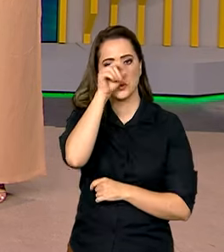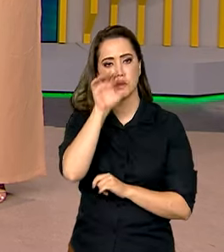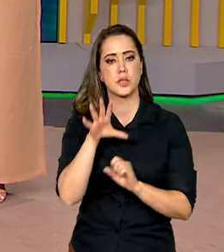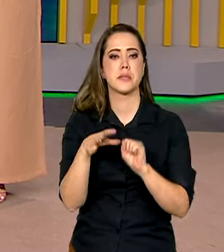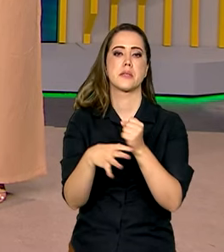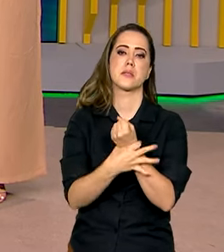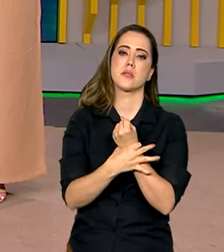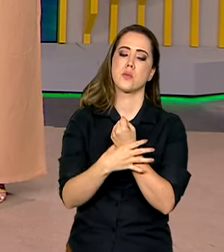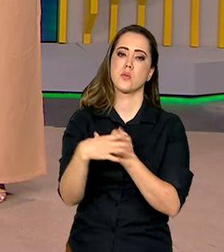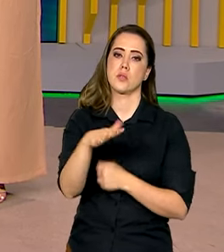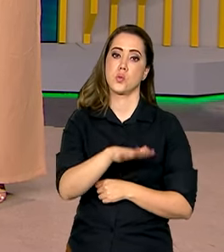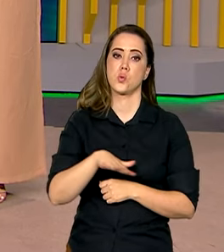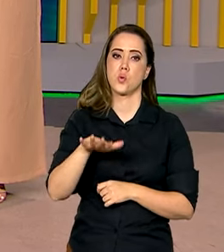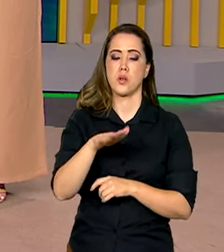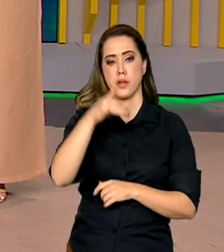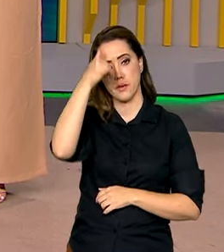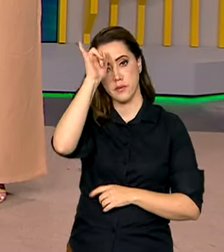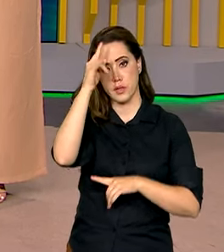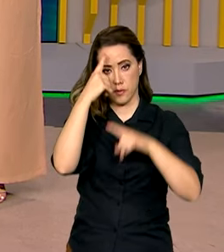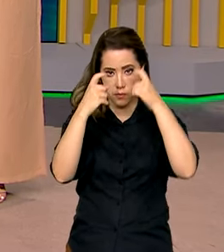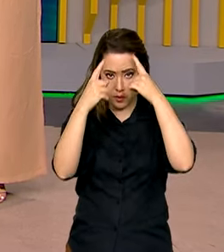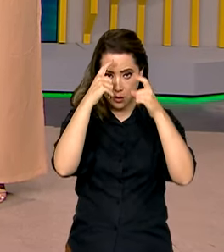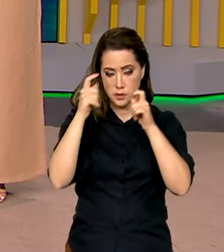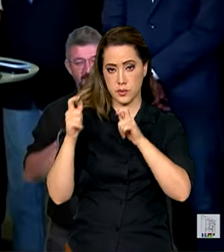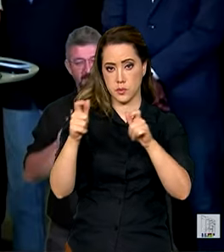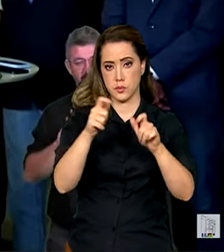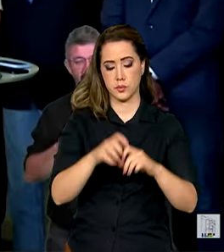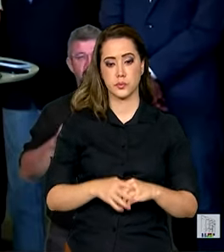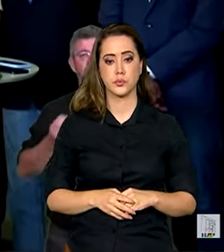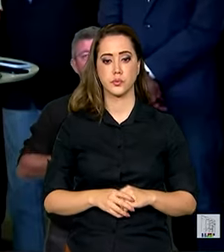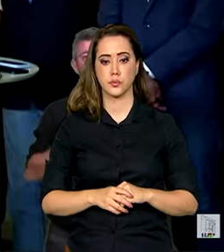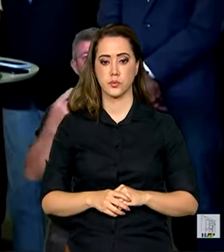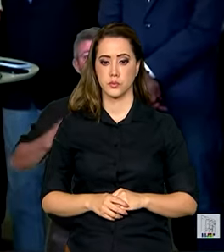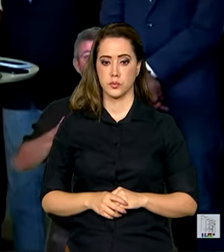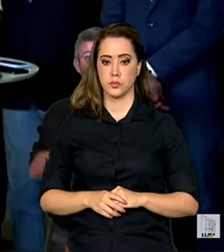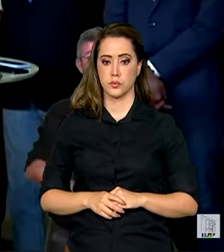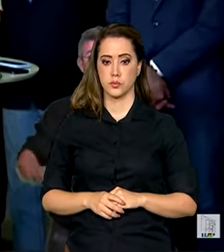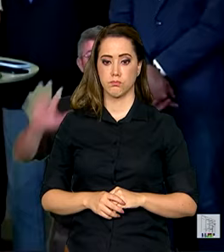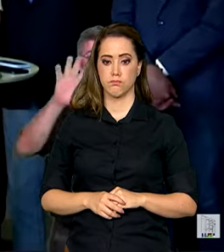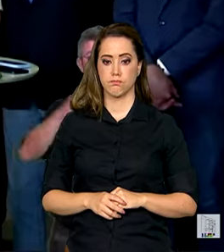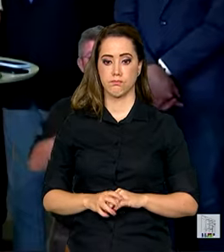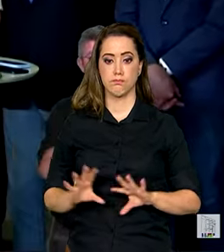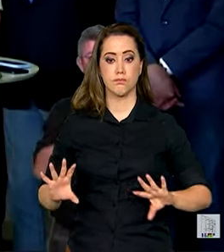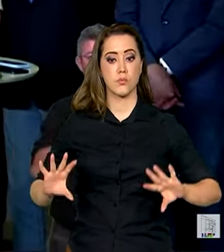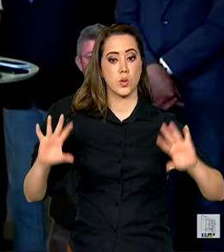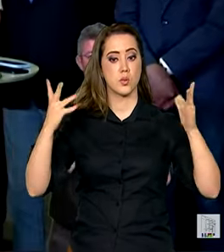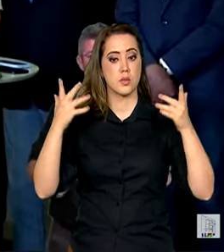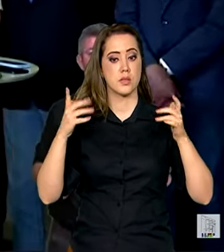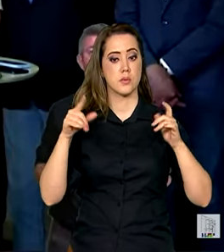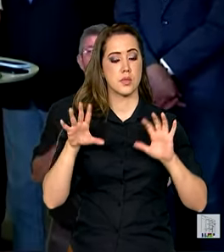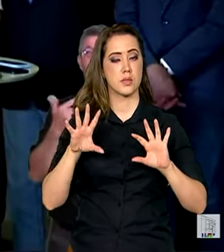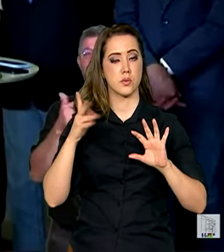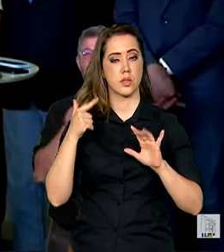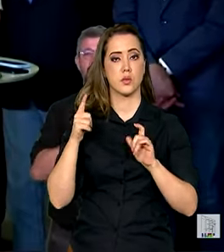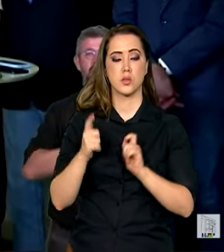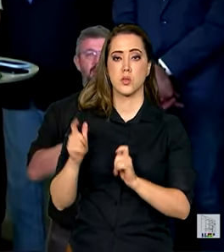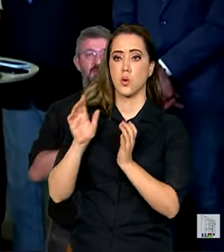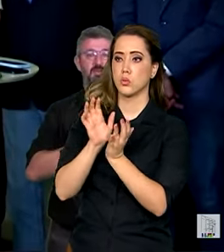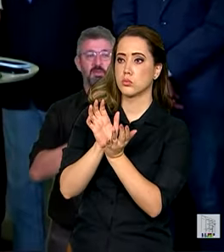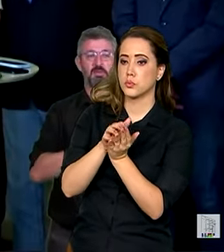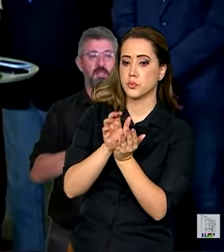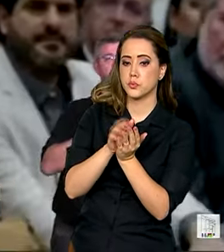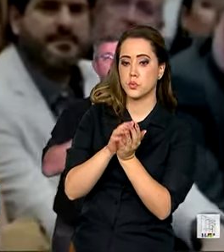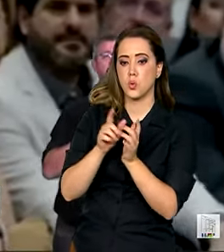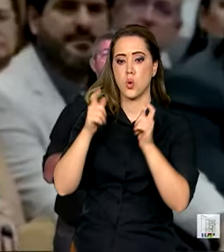a segurança pública e o combate à violência no Estado. Num evento realizado na Arena Pernambuco, palco de jogos da